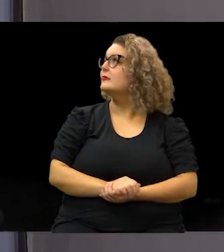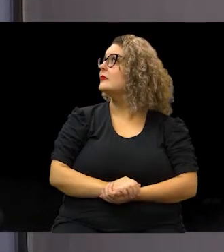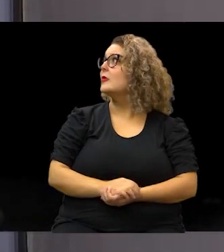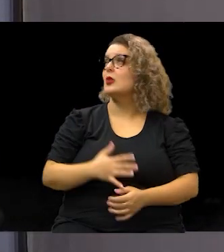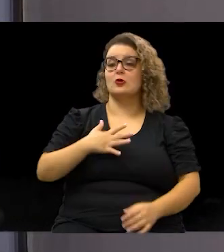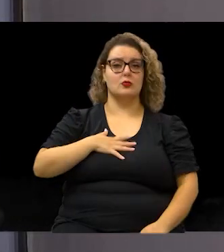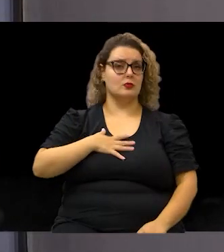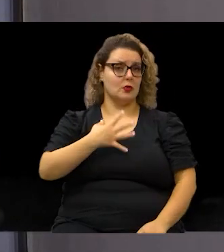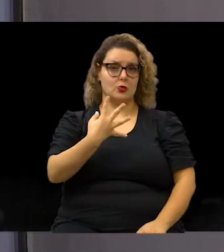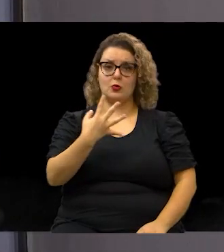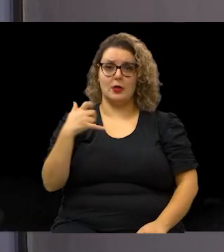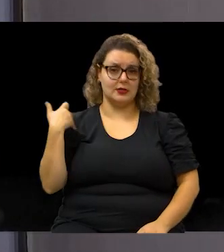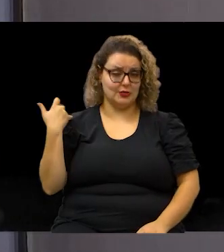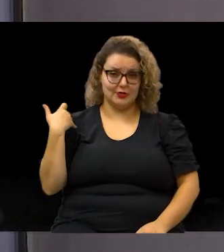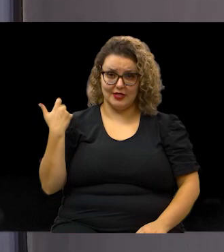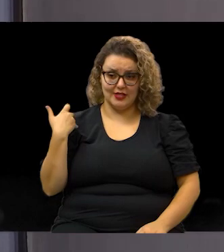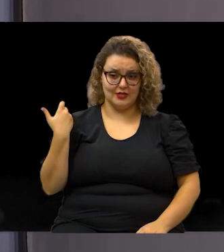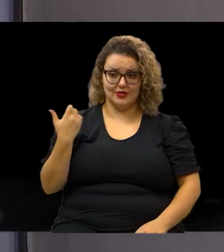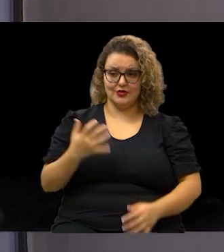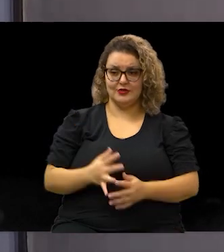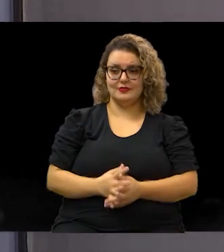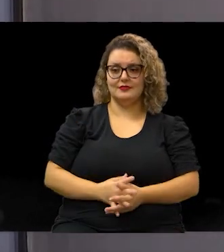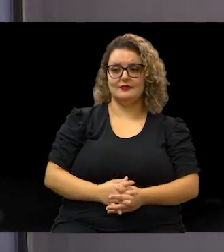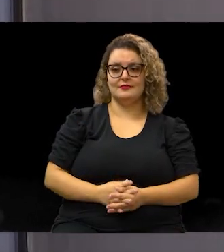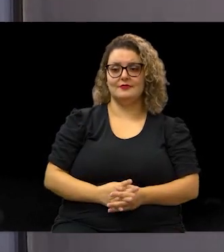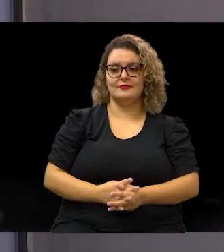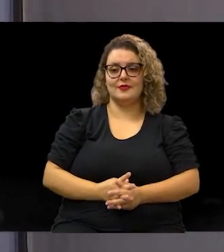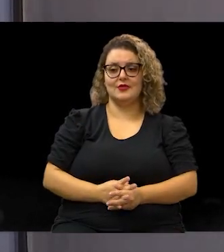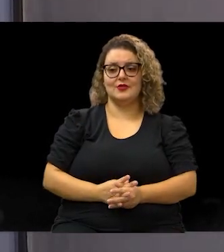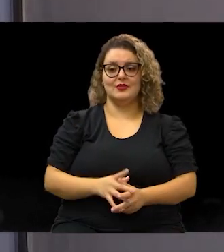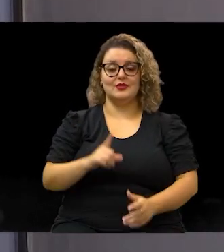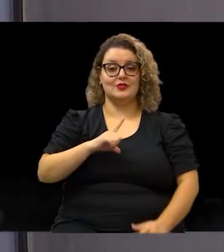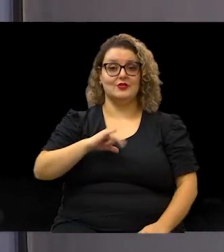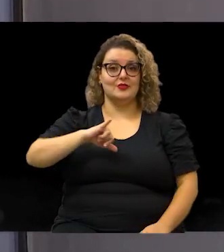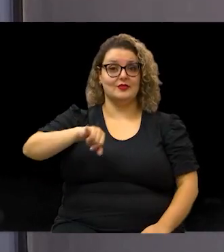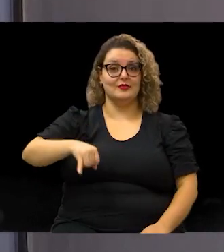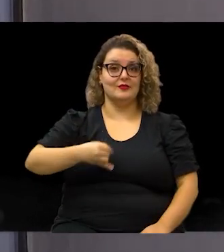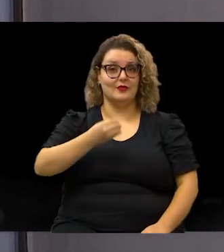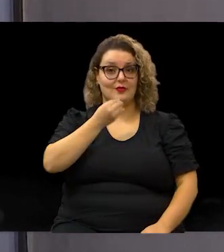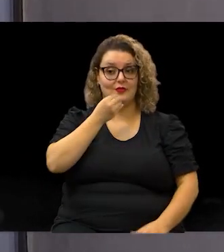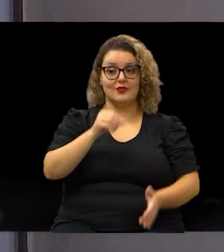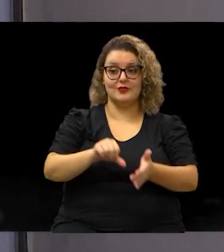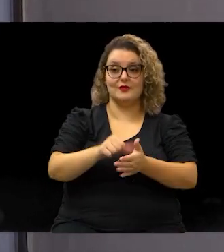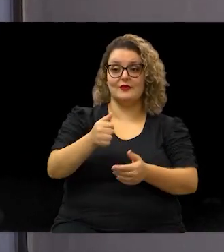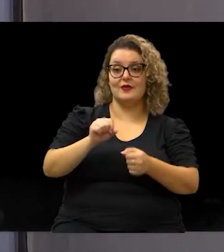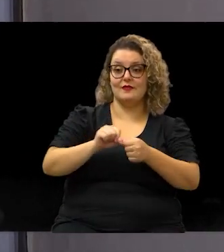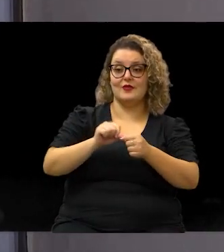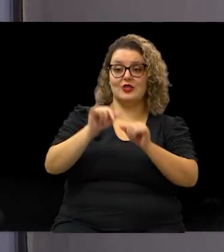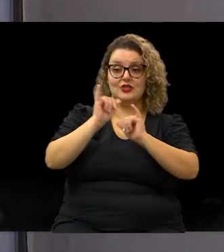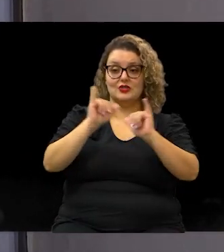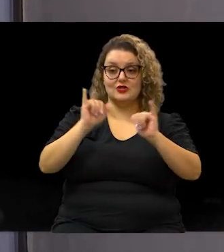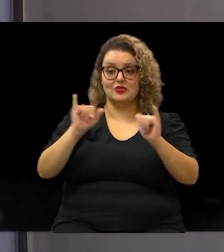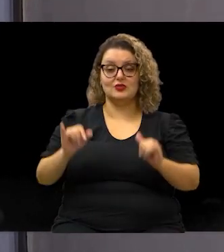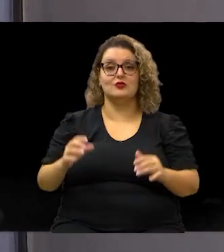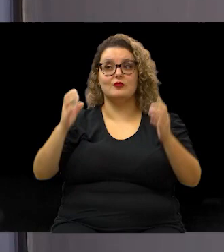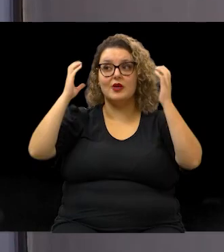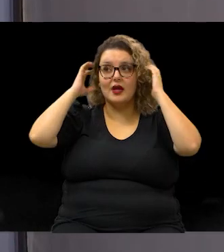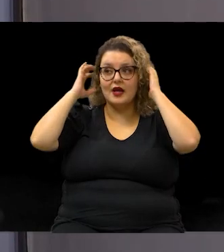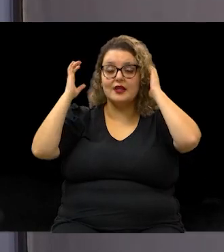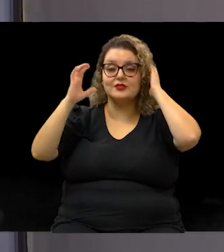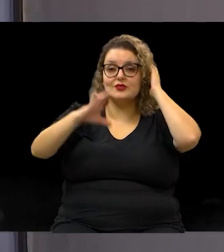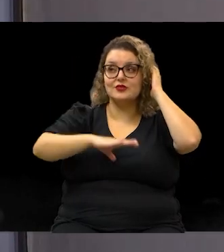anos de idade, eu tive a minha primeira oportunidade fazendo publicidade numa rádio de Campinas.